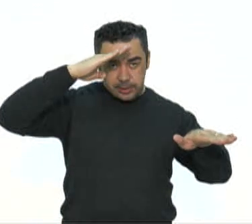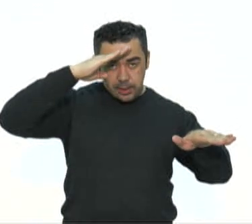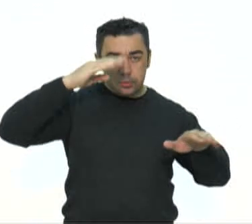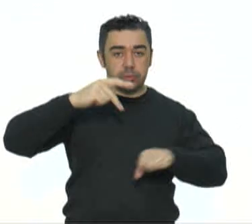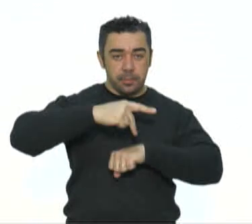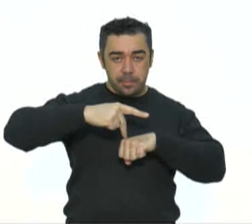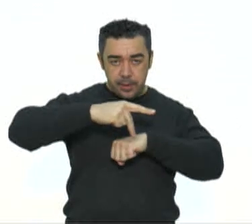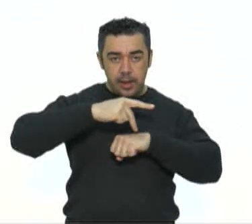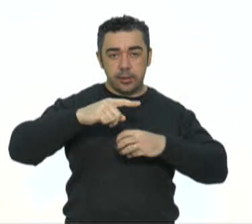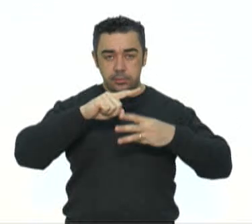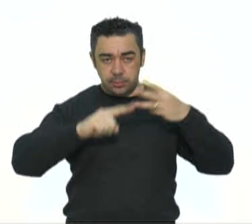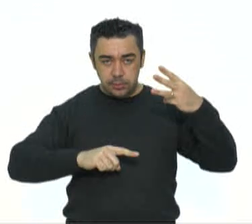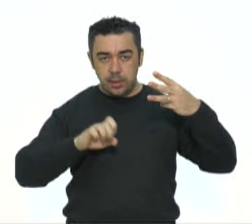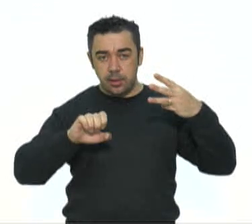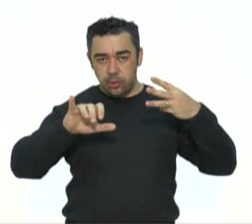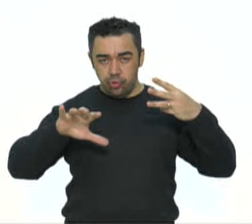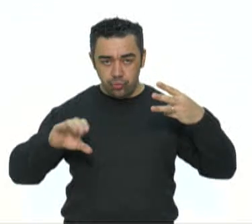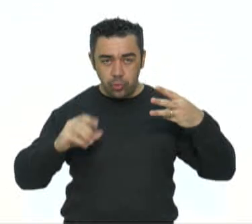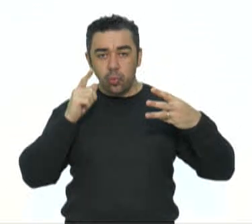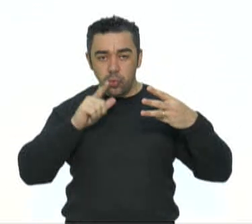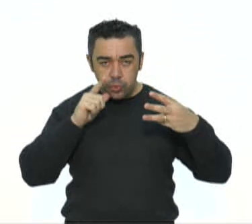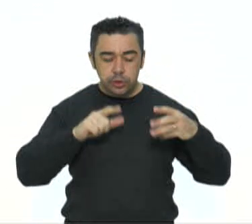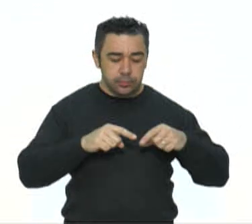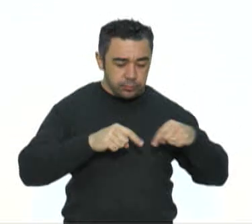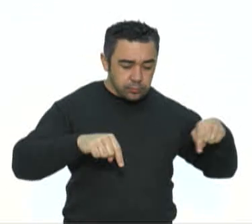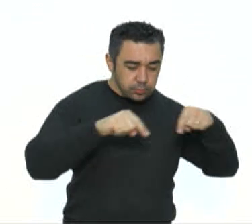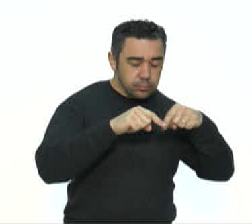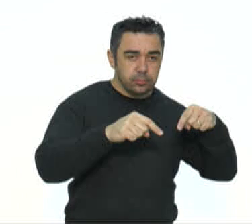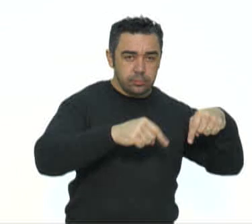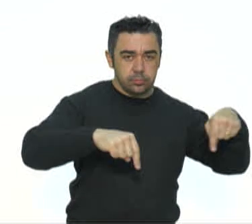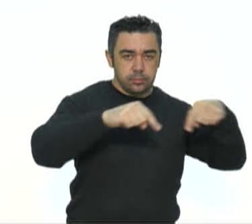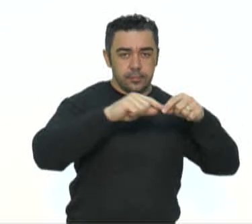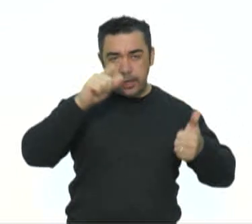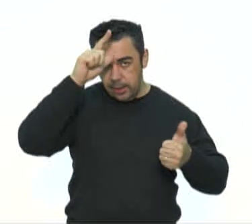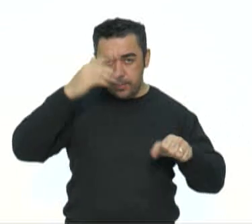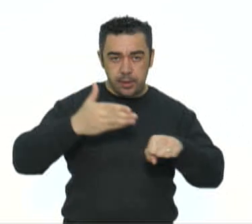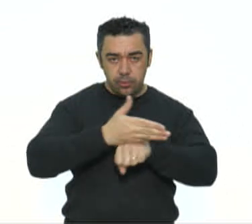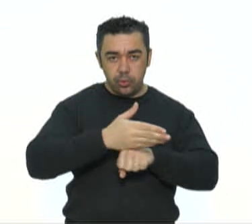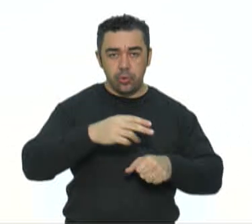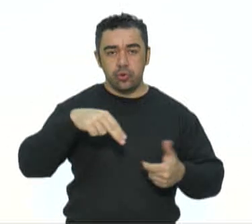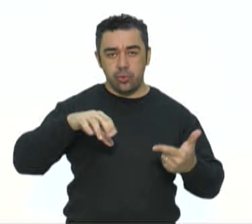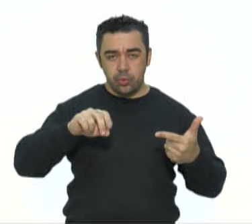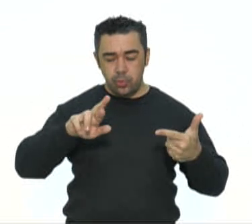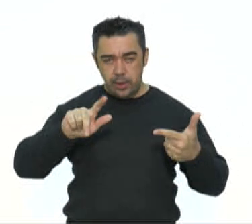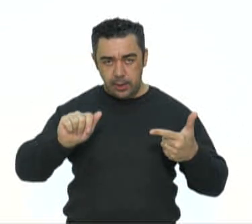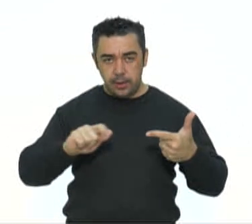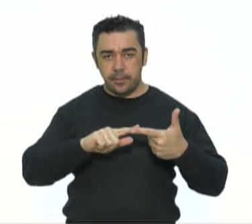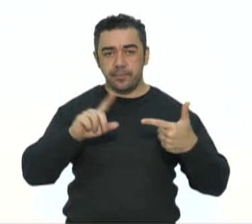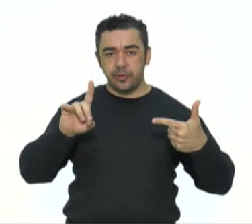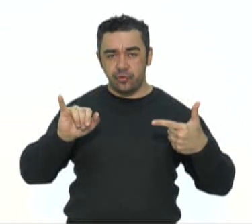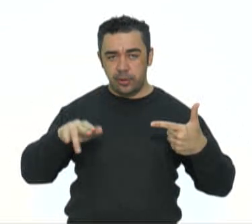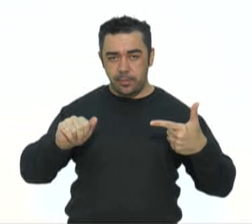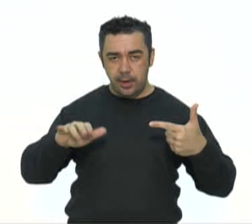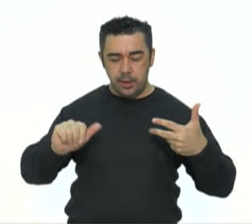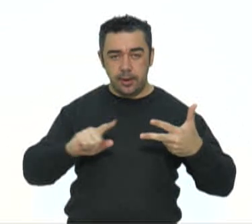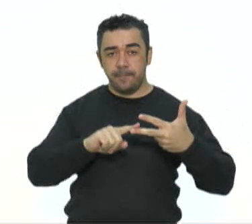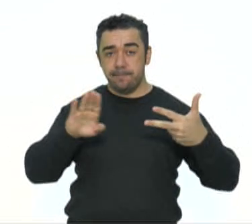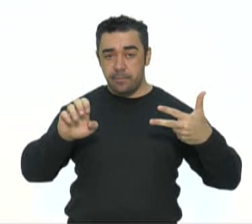avançavam conquistando territórios. A Alemanha invadiu Noruega, Dinamarca, Bélgica,